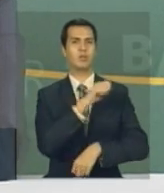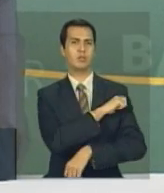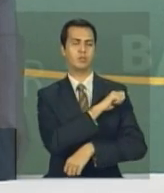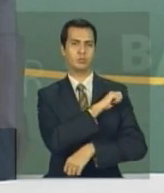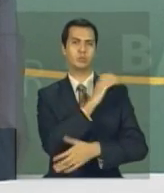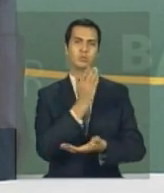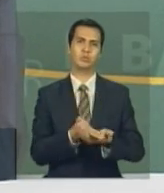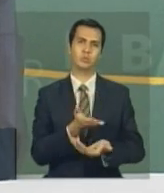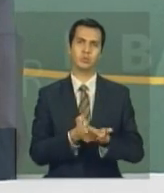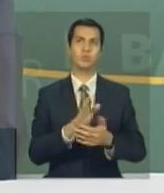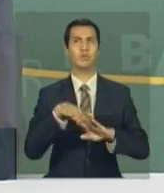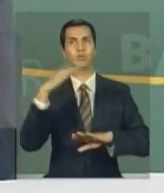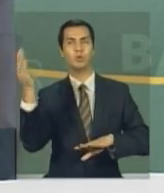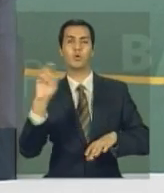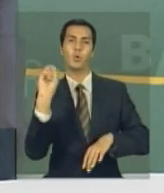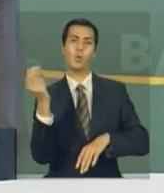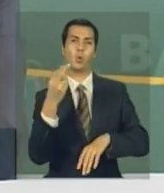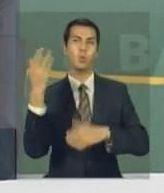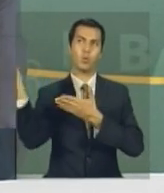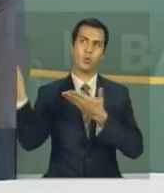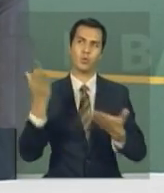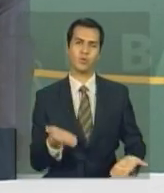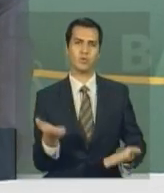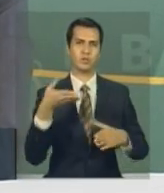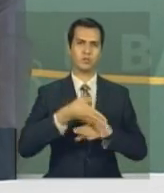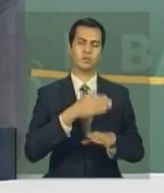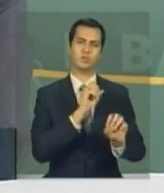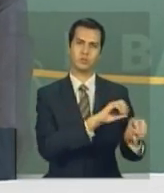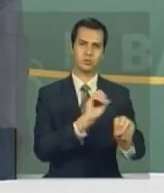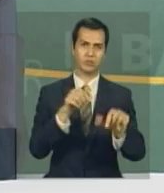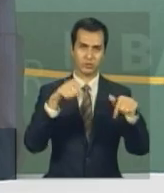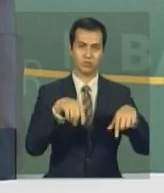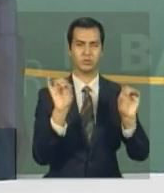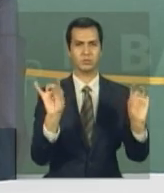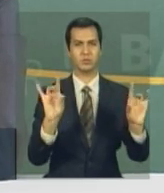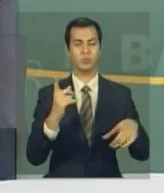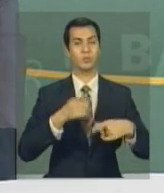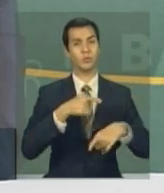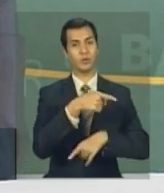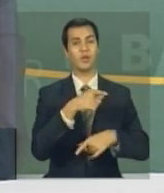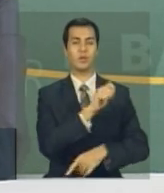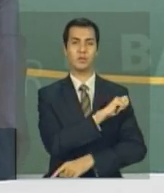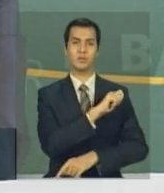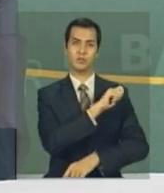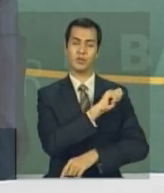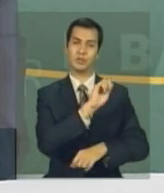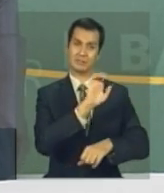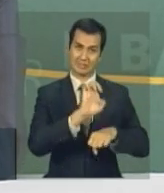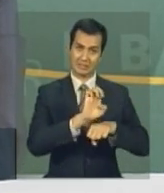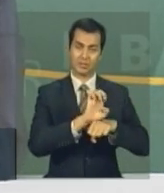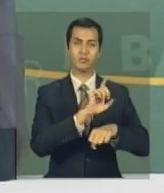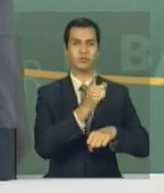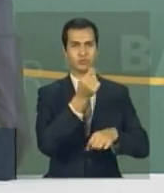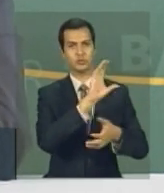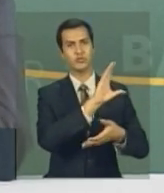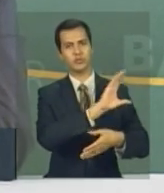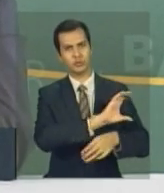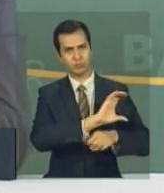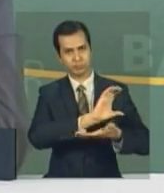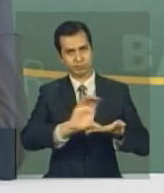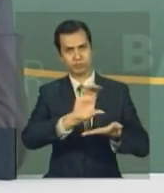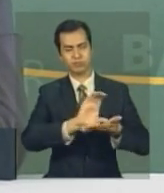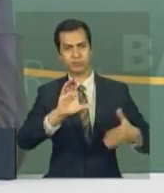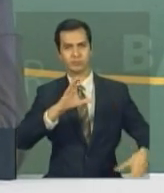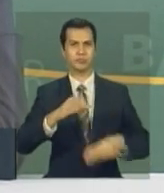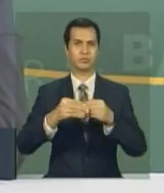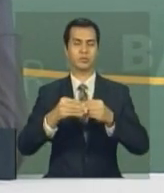pesquisadores visitantes especiais, porque justamente vão aportar recursos para a seleção desses melhores professores. Então, não vai haver